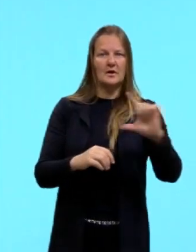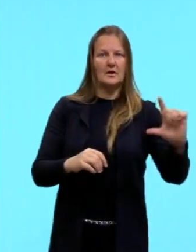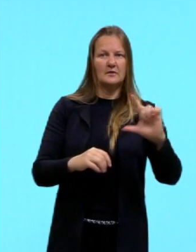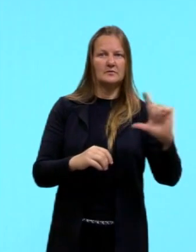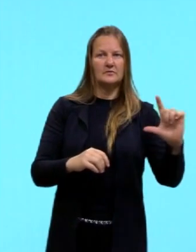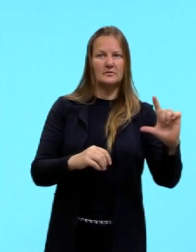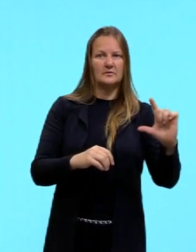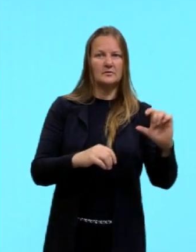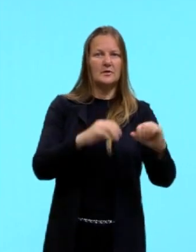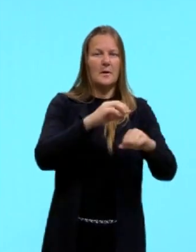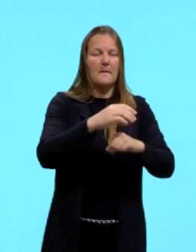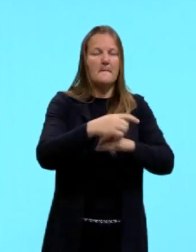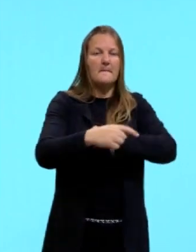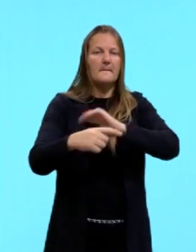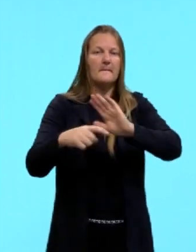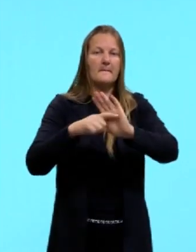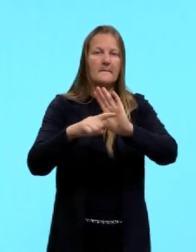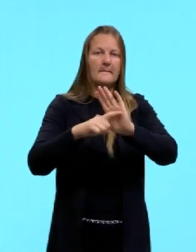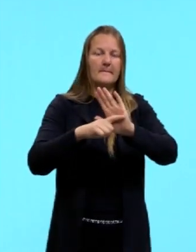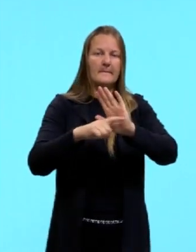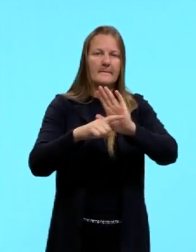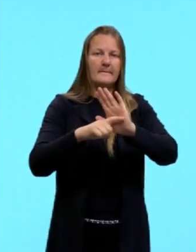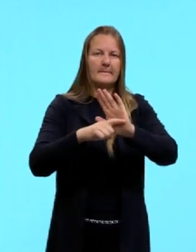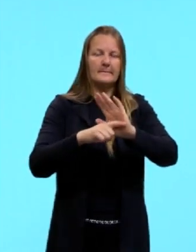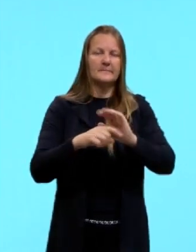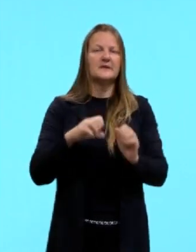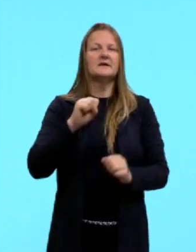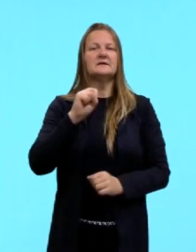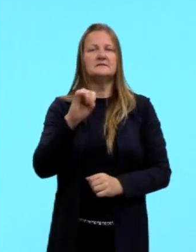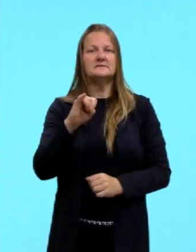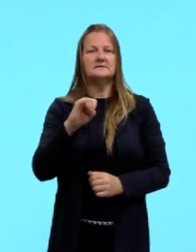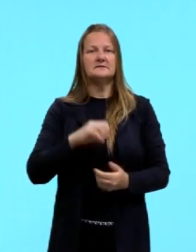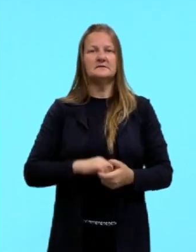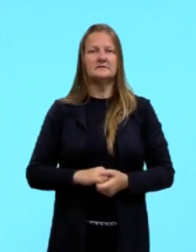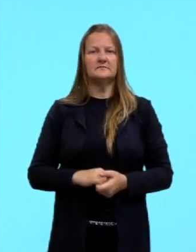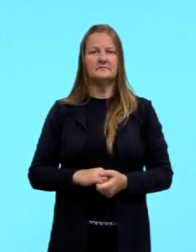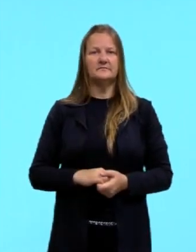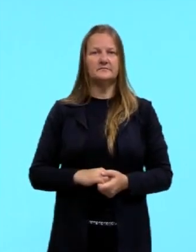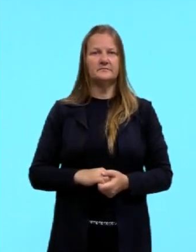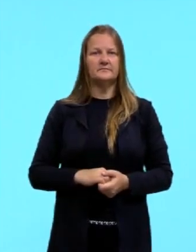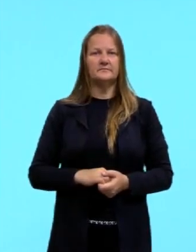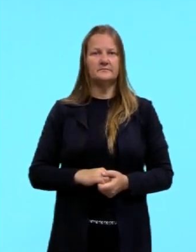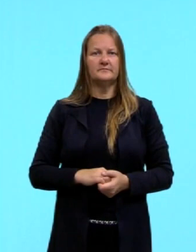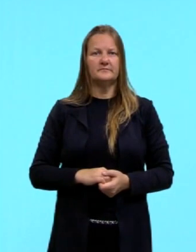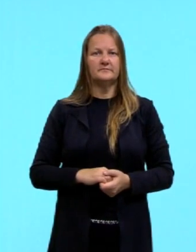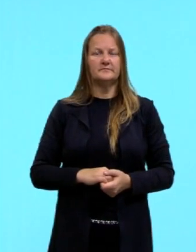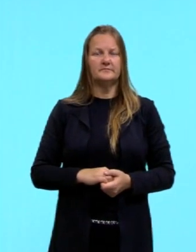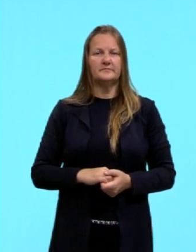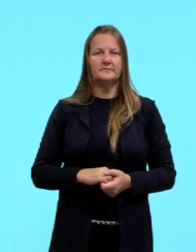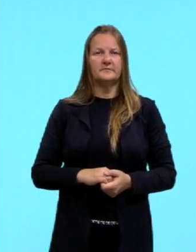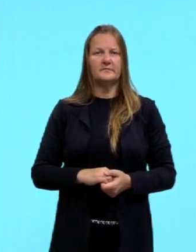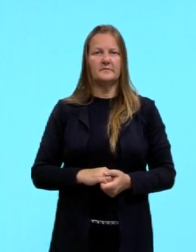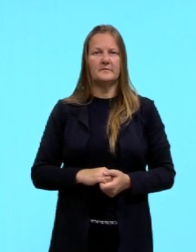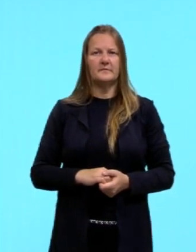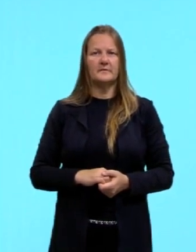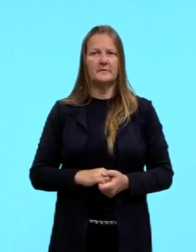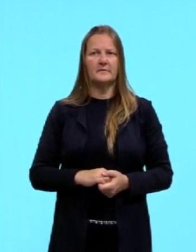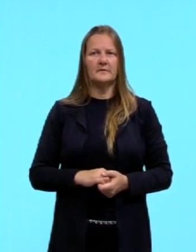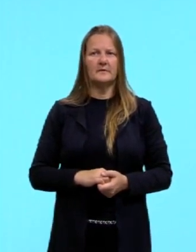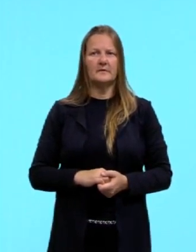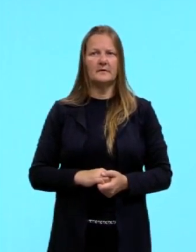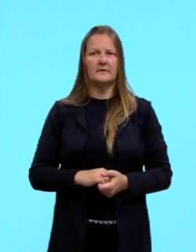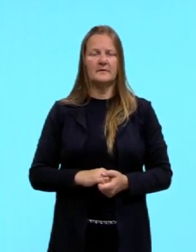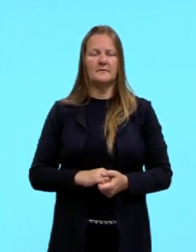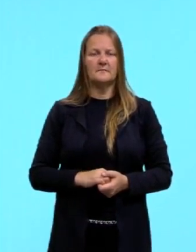a gente subtrai eles, tá, está no hemisfério diferente do outro, a gente consegue, é, a gente